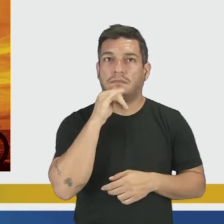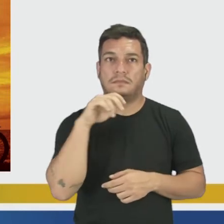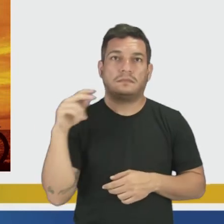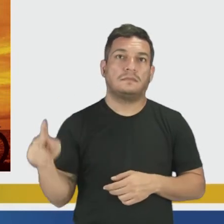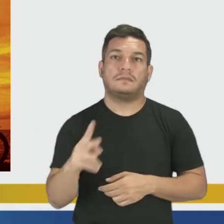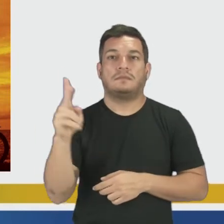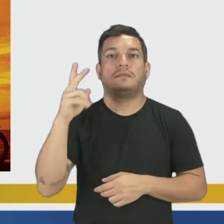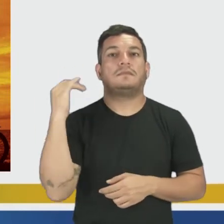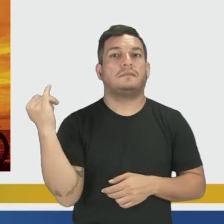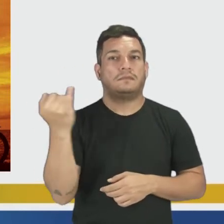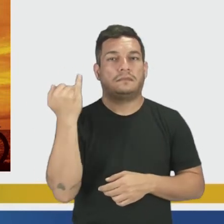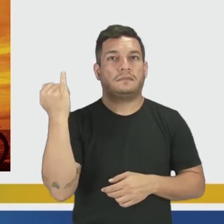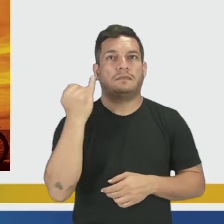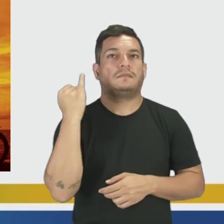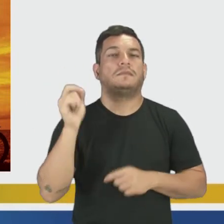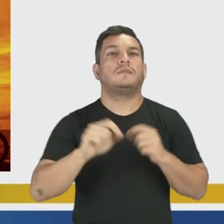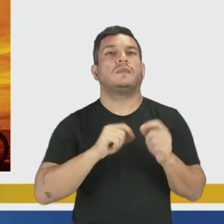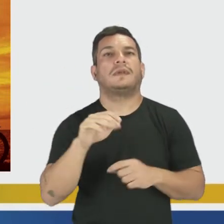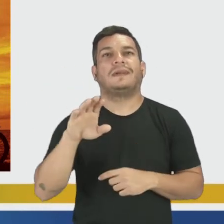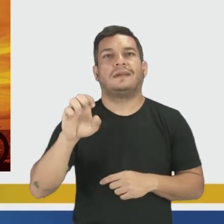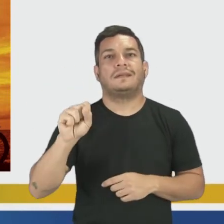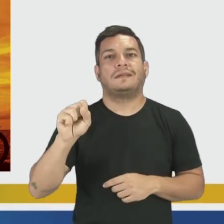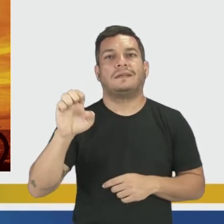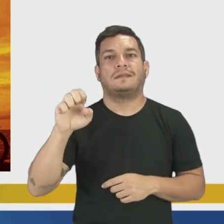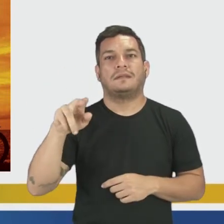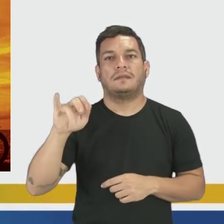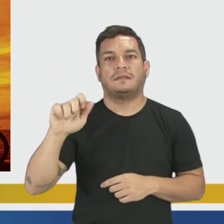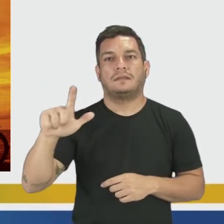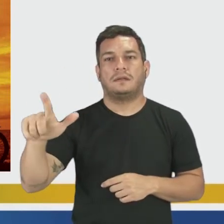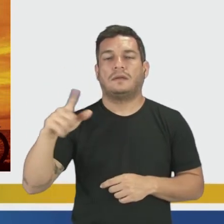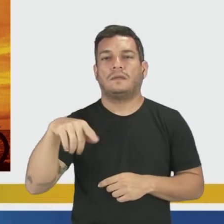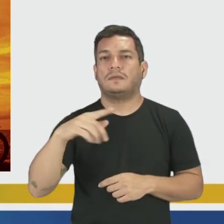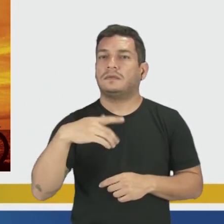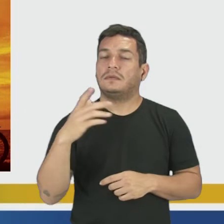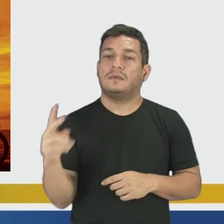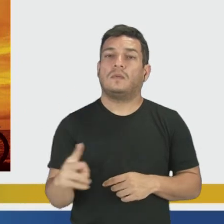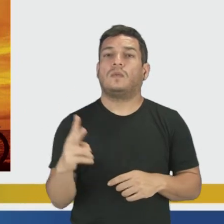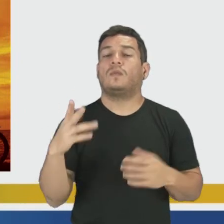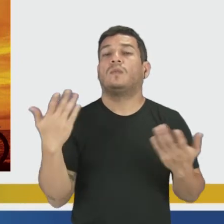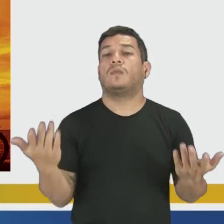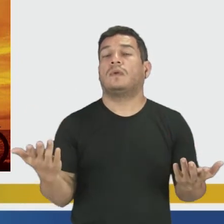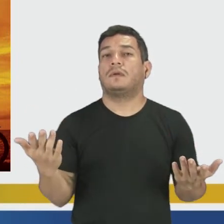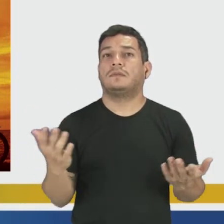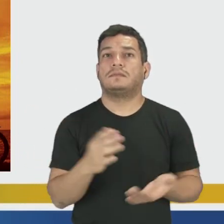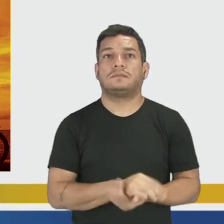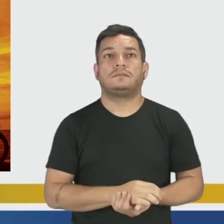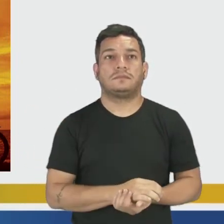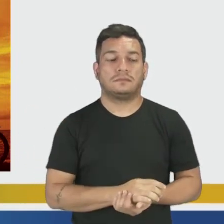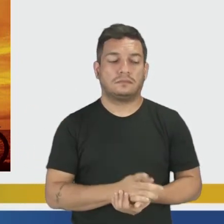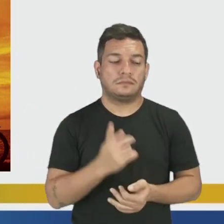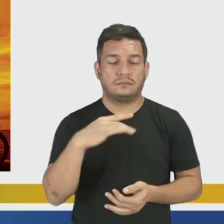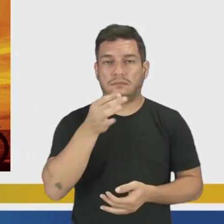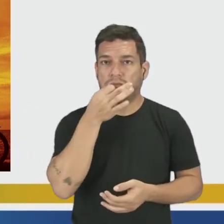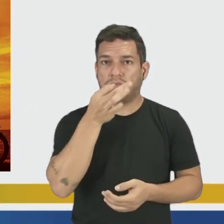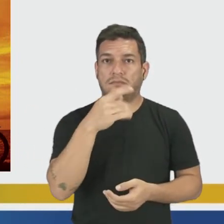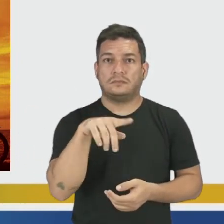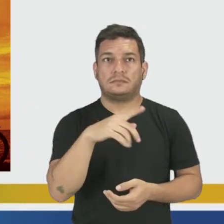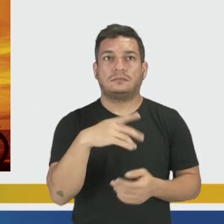alguns exemplos de valores essenciais. O que é essencial para você? Qual é o seu valor essencial, né? Na sua